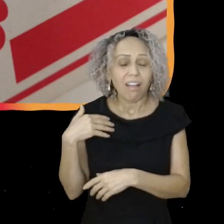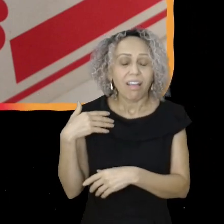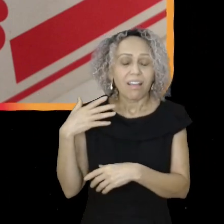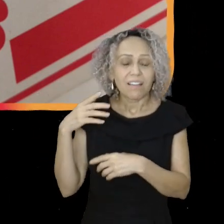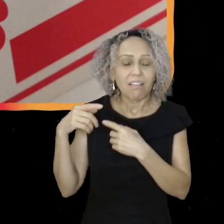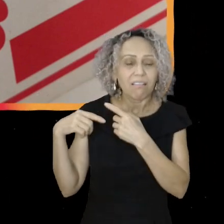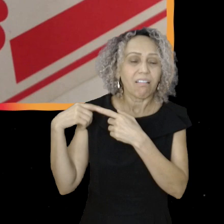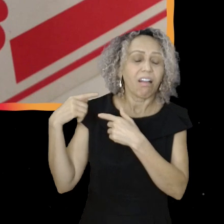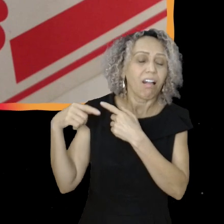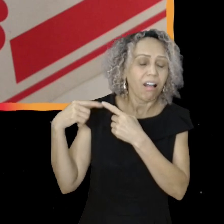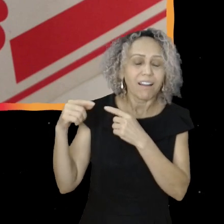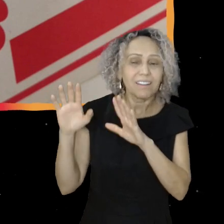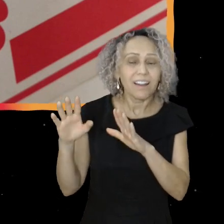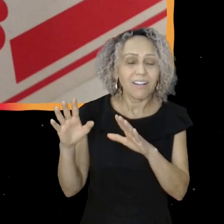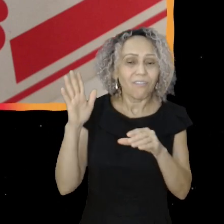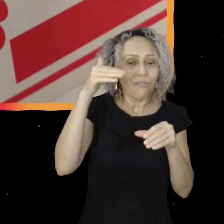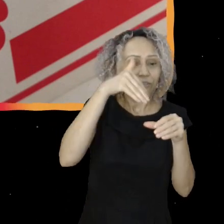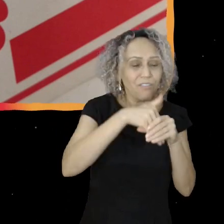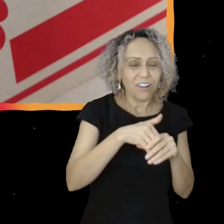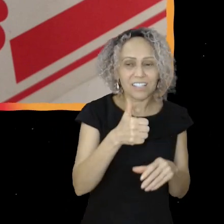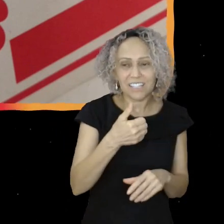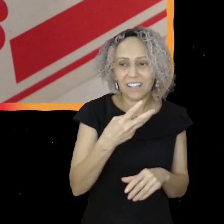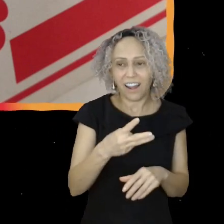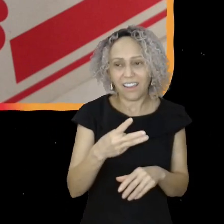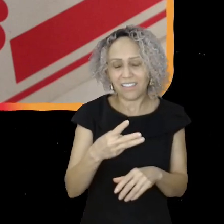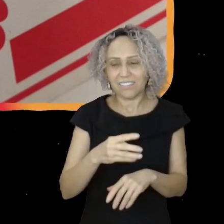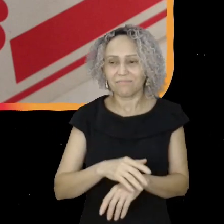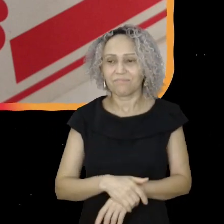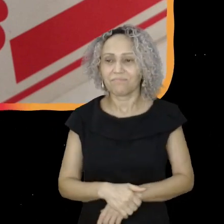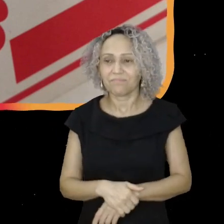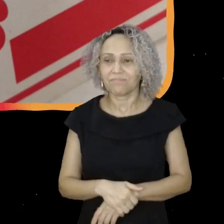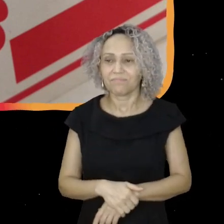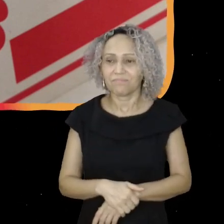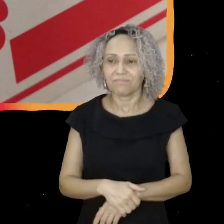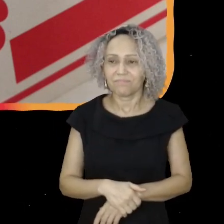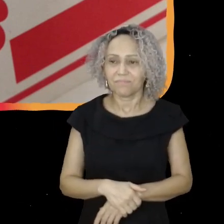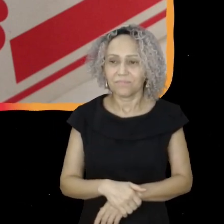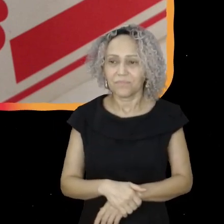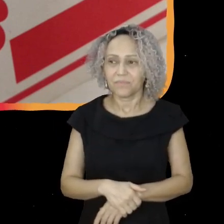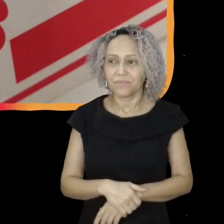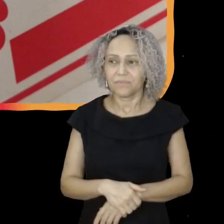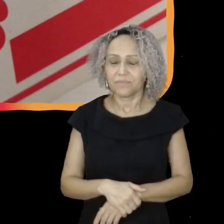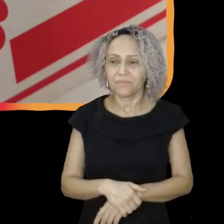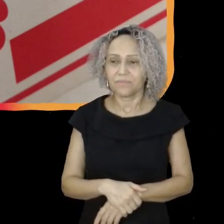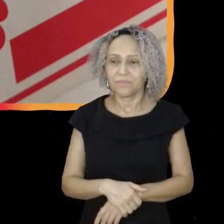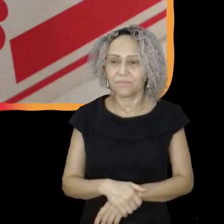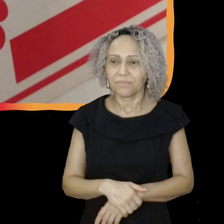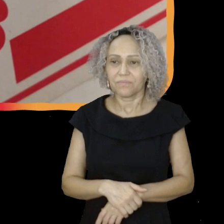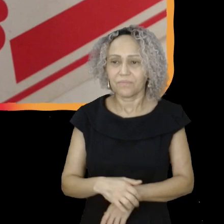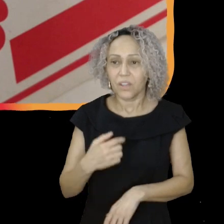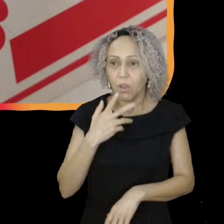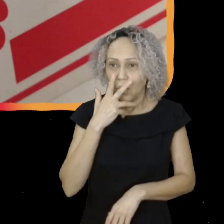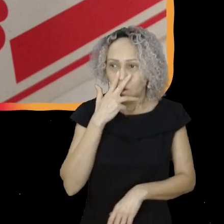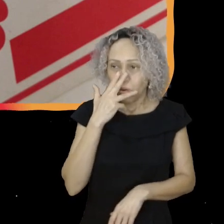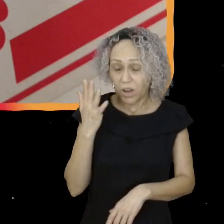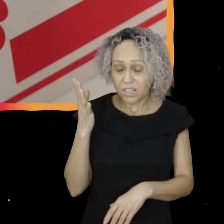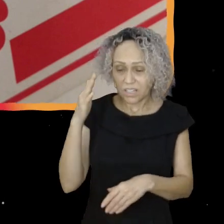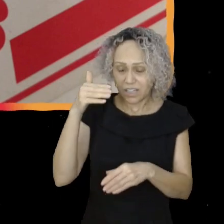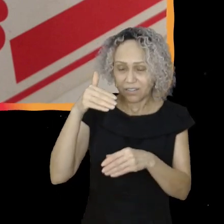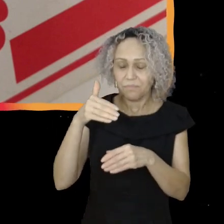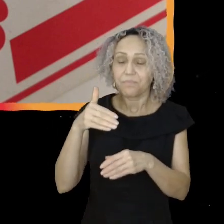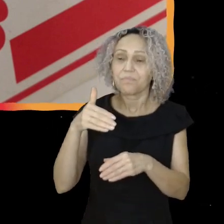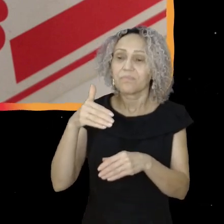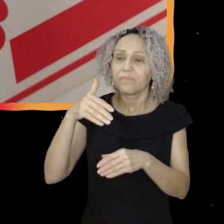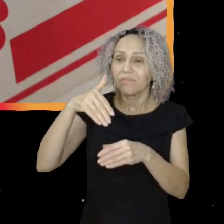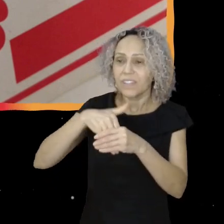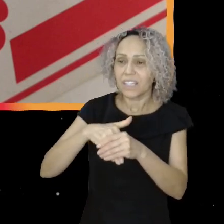aliás, serve como conselho para a vida, né? De onde vem essa relíquia? Conta, Maria. Guria, eu achei dentro de um livro que eu ganhei